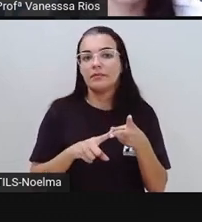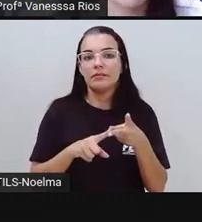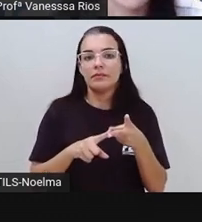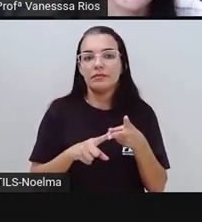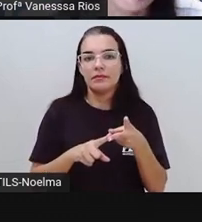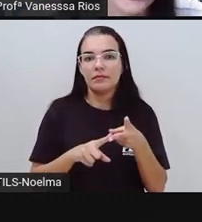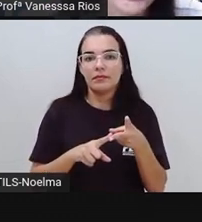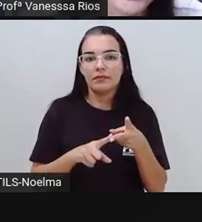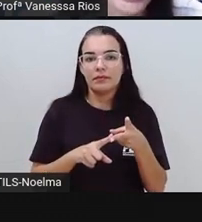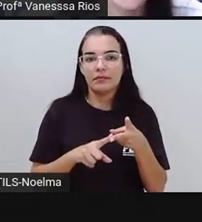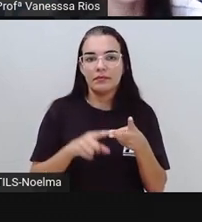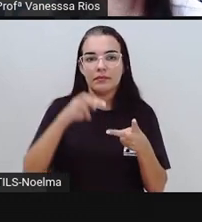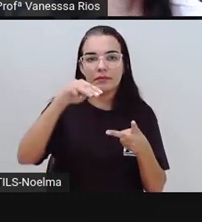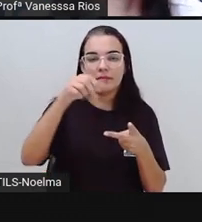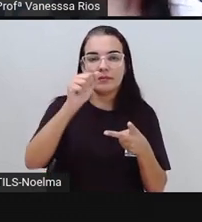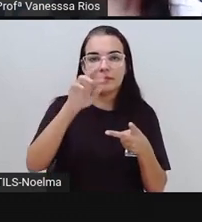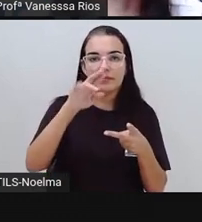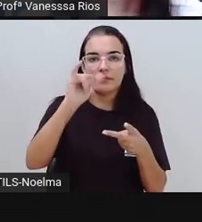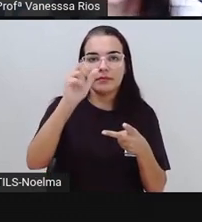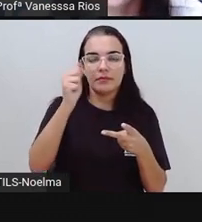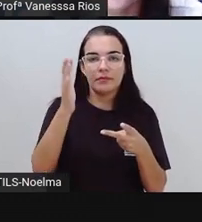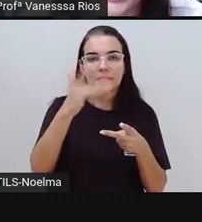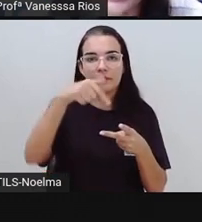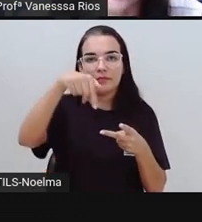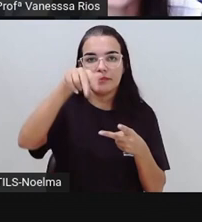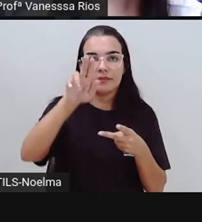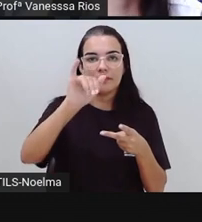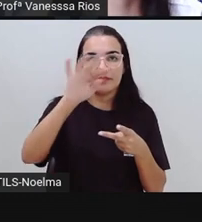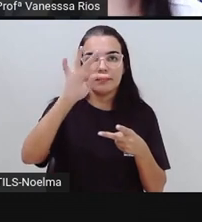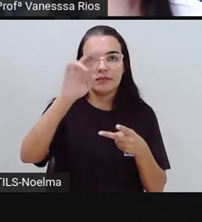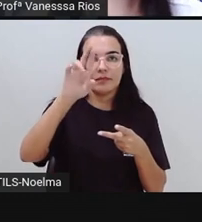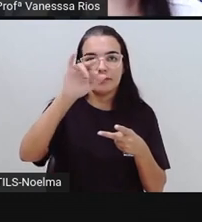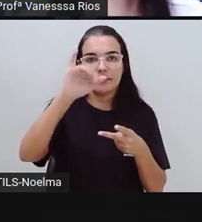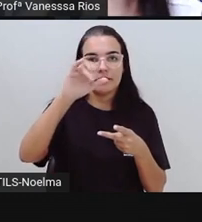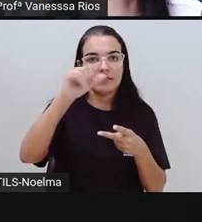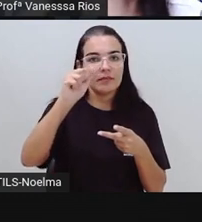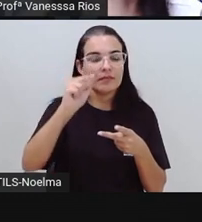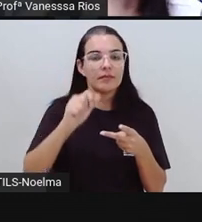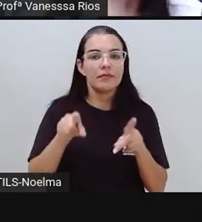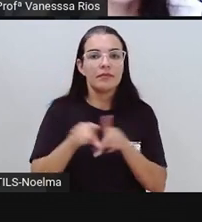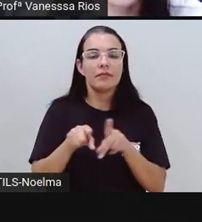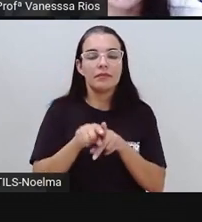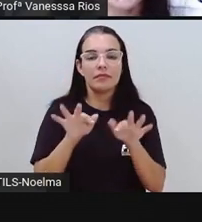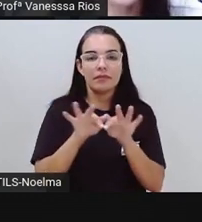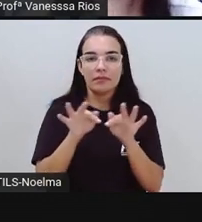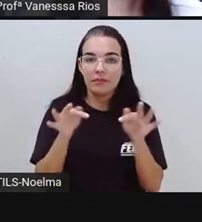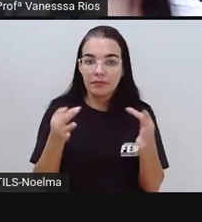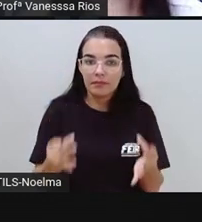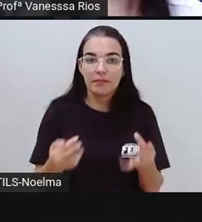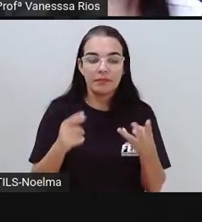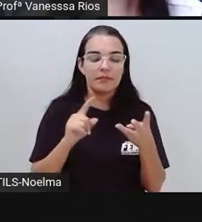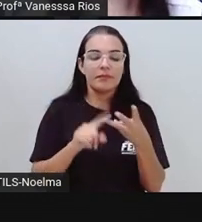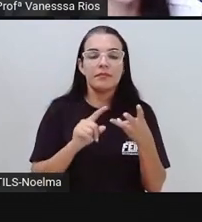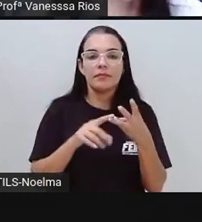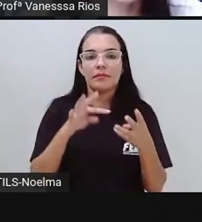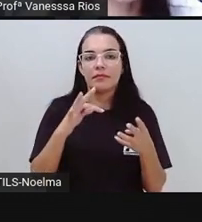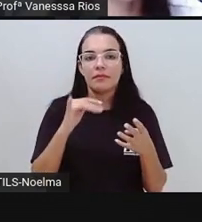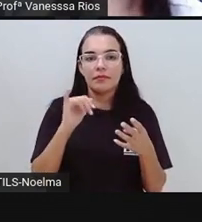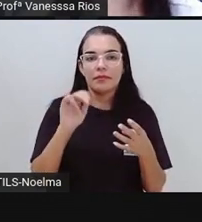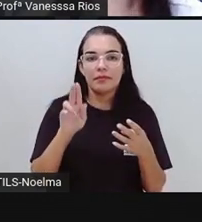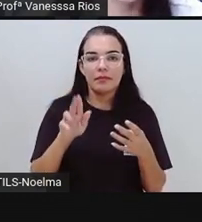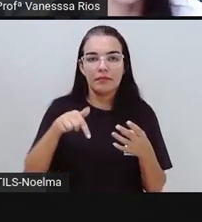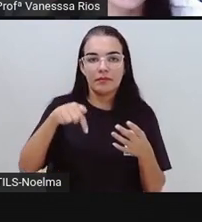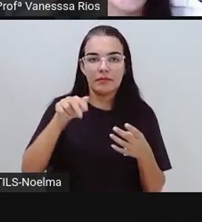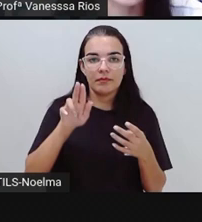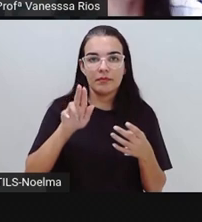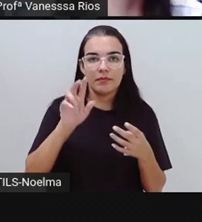antes chamado Edição José, o distrito de Humildes, o distrito de Ticuaruçu, o distrito de Jaíba,